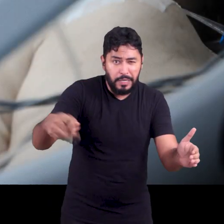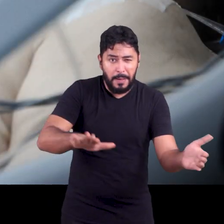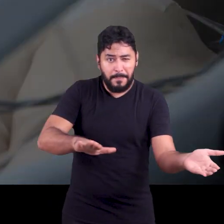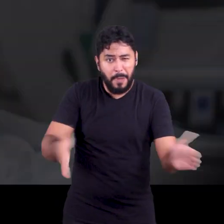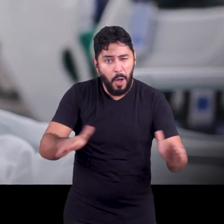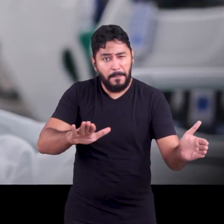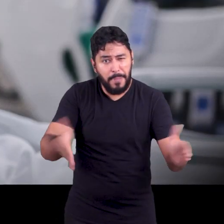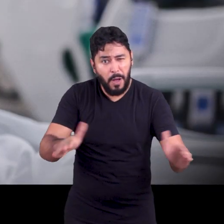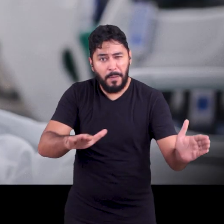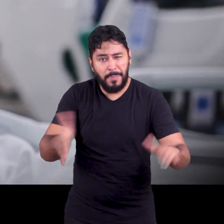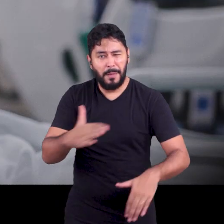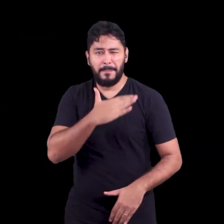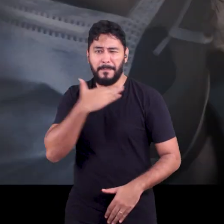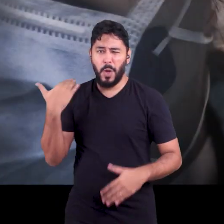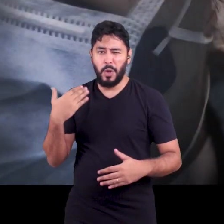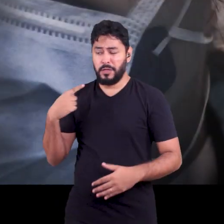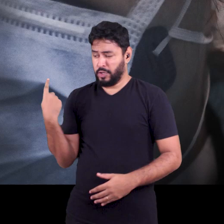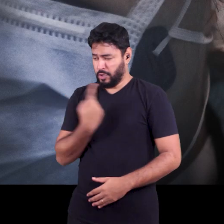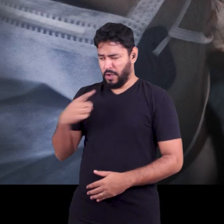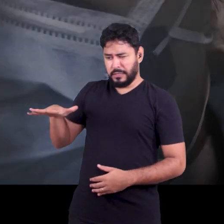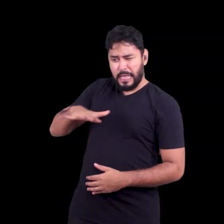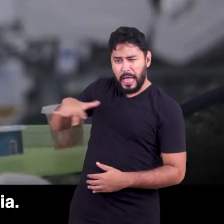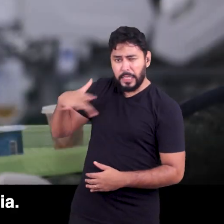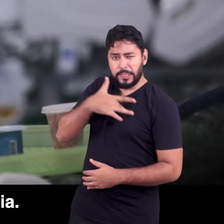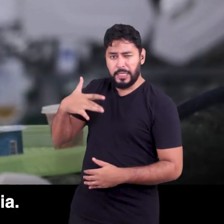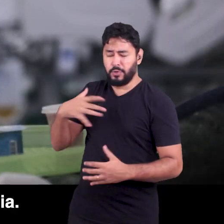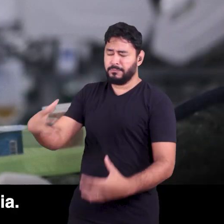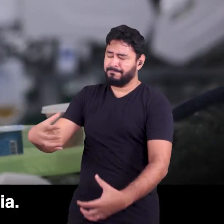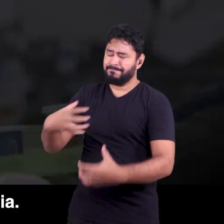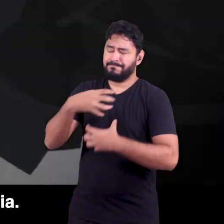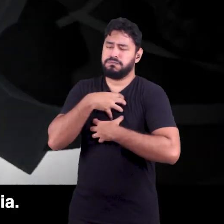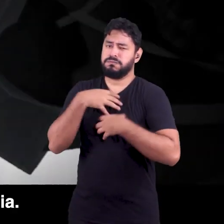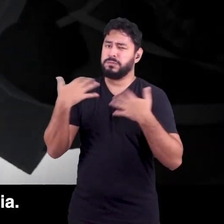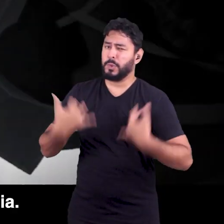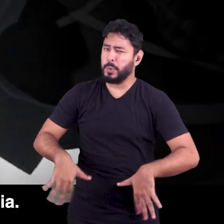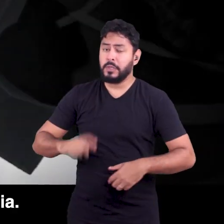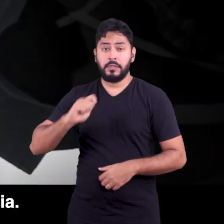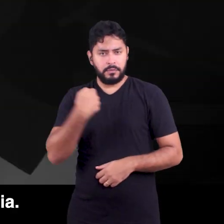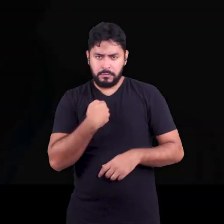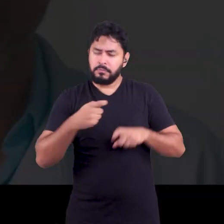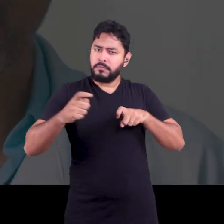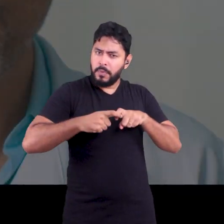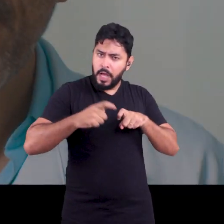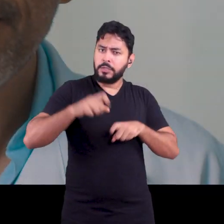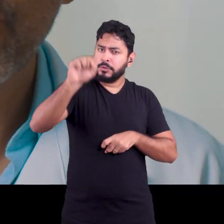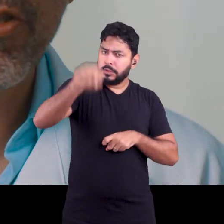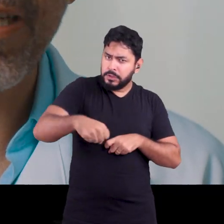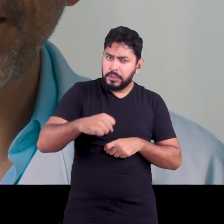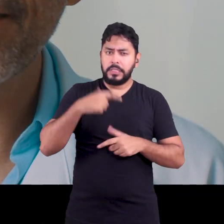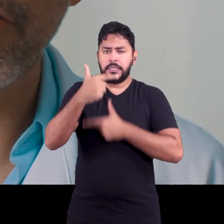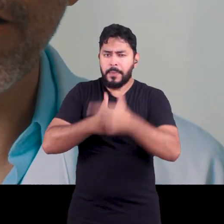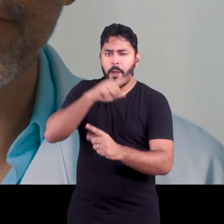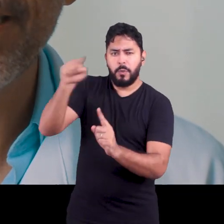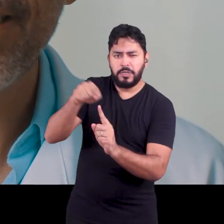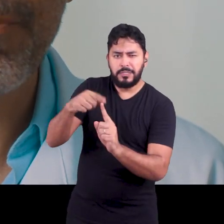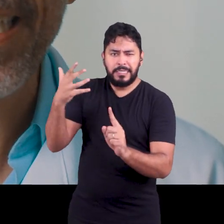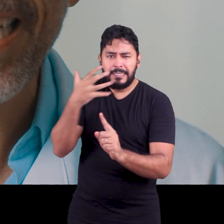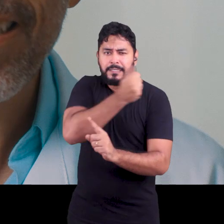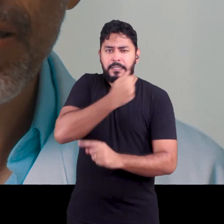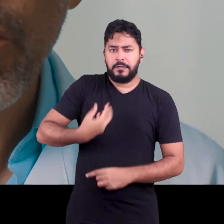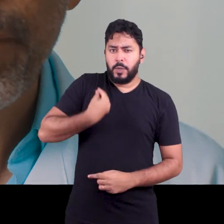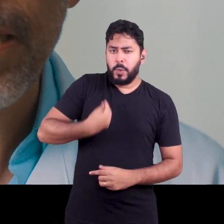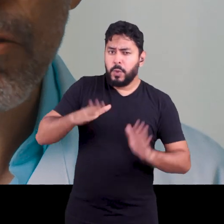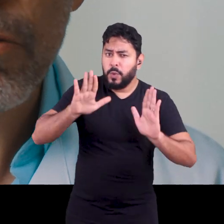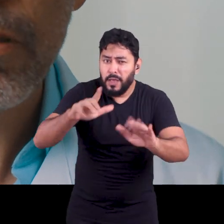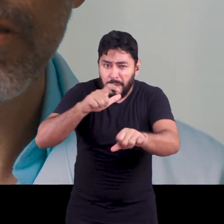todos os dias. Isso está sendo muito duro para todos que trabalham no enfrentamento dessa pandemia. Sou médico, meu trabalho é salvar vidas,